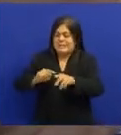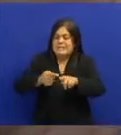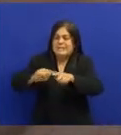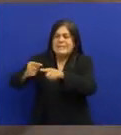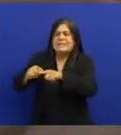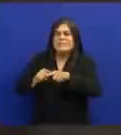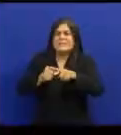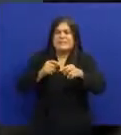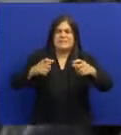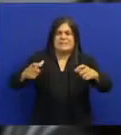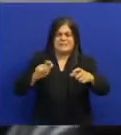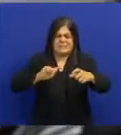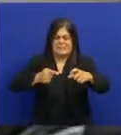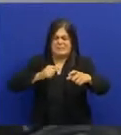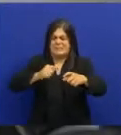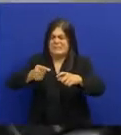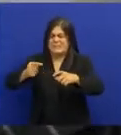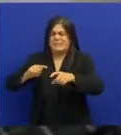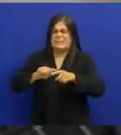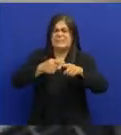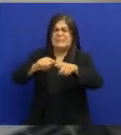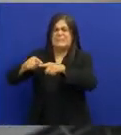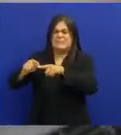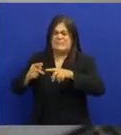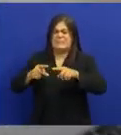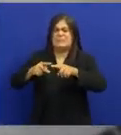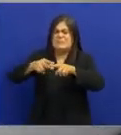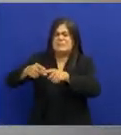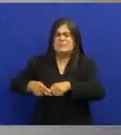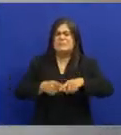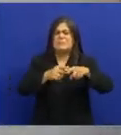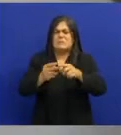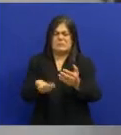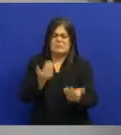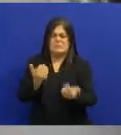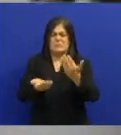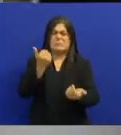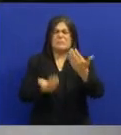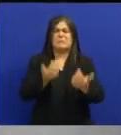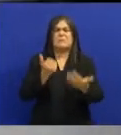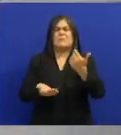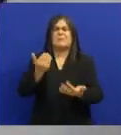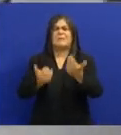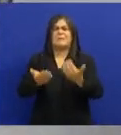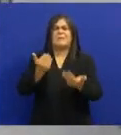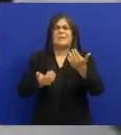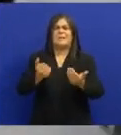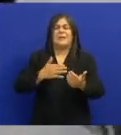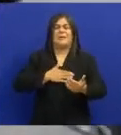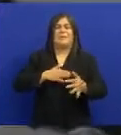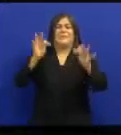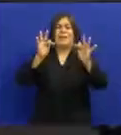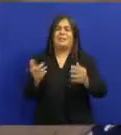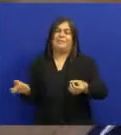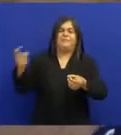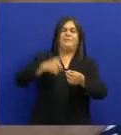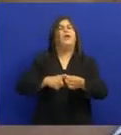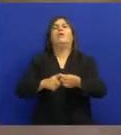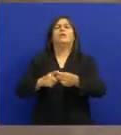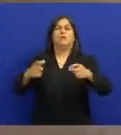pandeiro Todinho Tirava aquelas coisas do pandeiro Aquelas Parafusos Aquelas coisas lá Da que o pandeiro tem